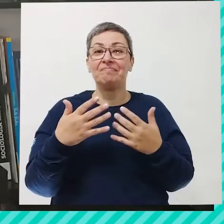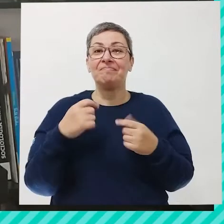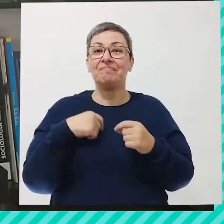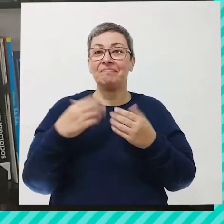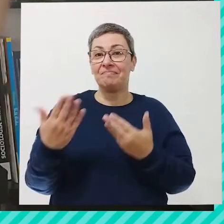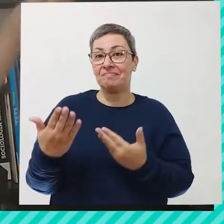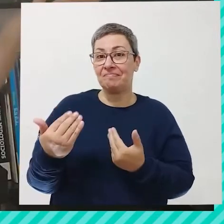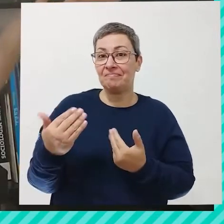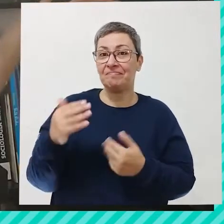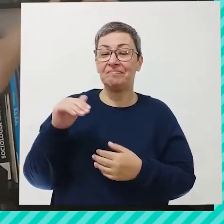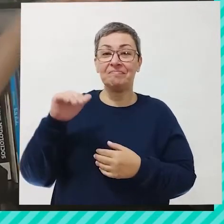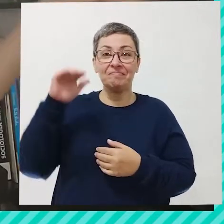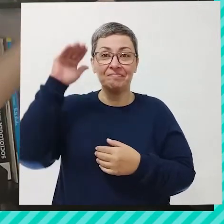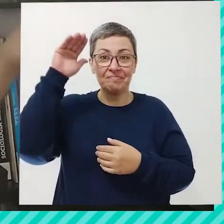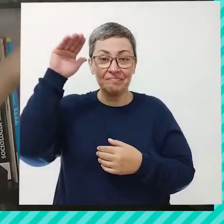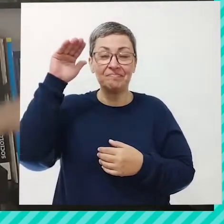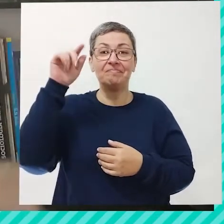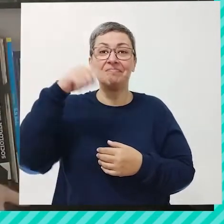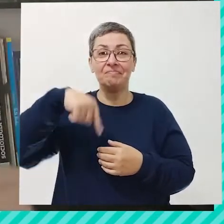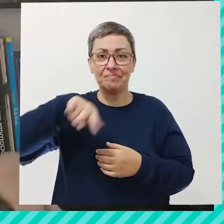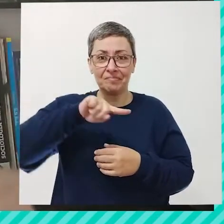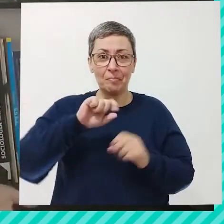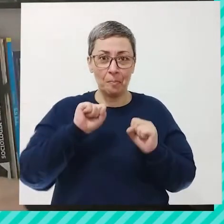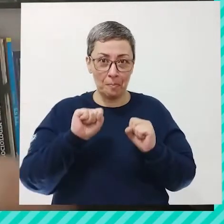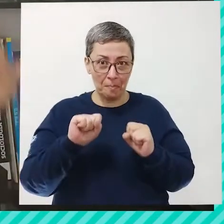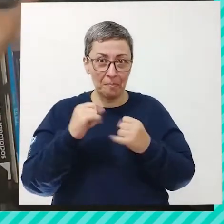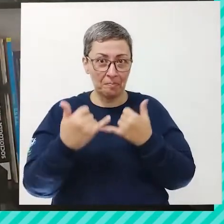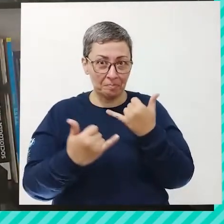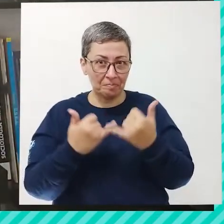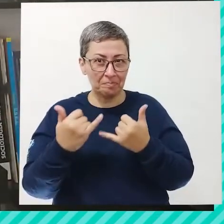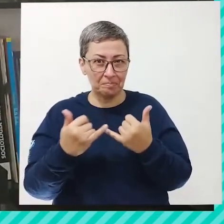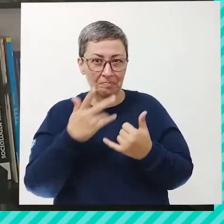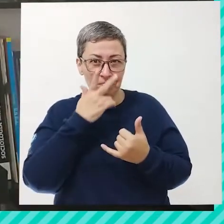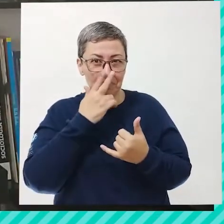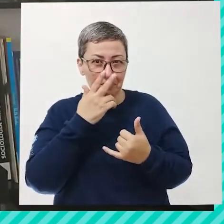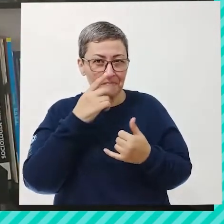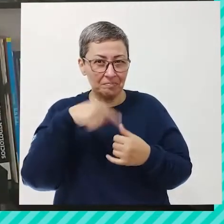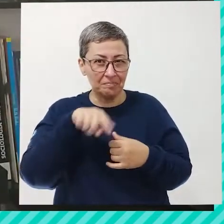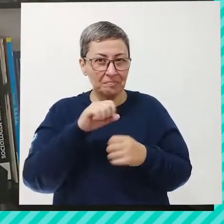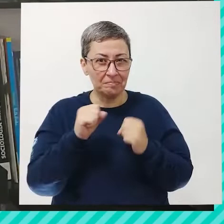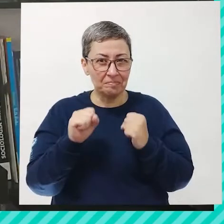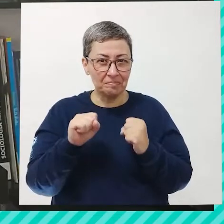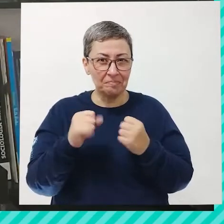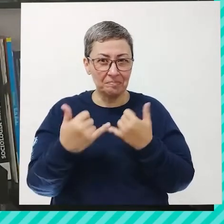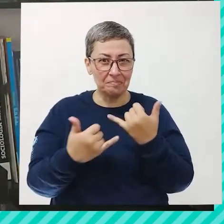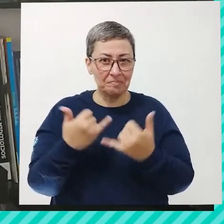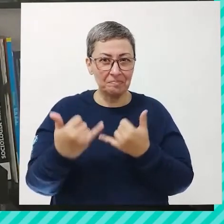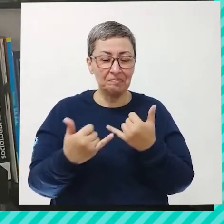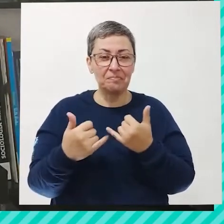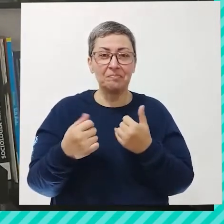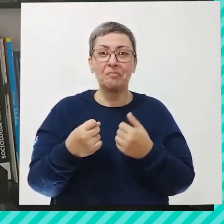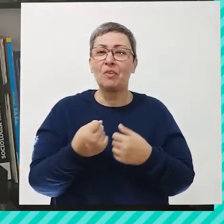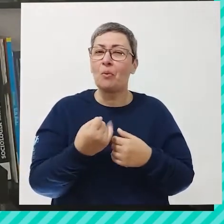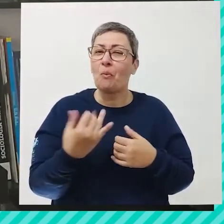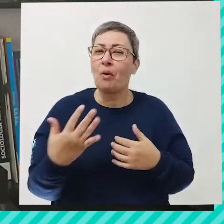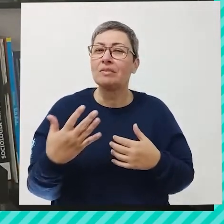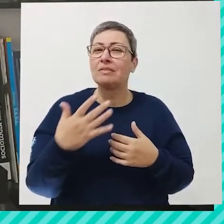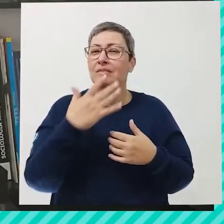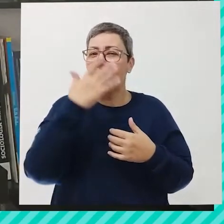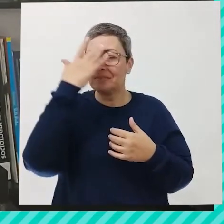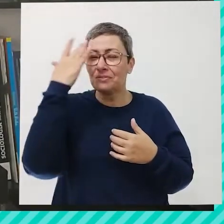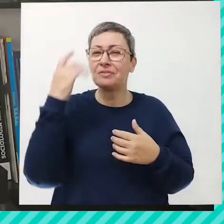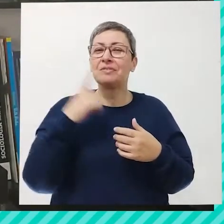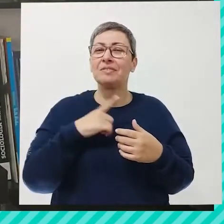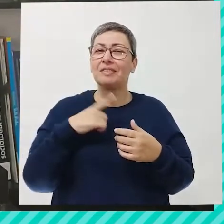Jovens e adultos, para vocês, podem brincar? O vocês acham? Vocês podem brincar? Quantos e quantas de